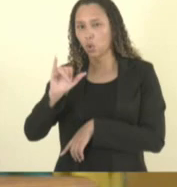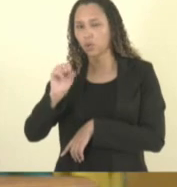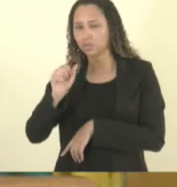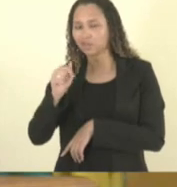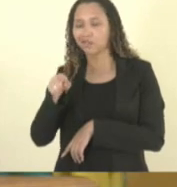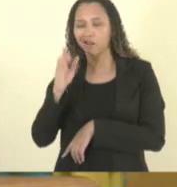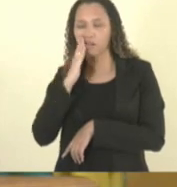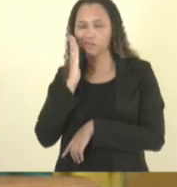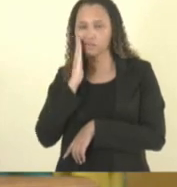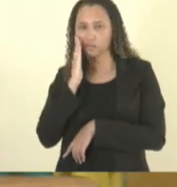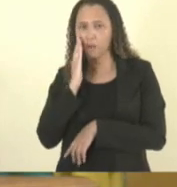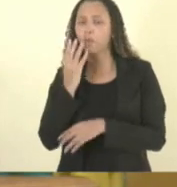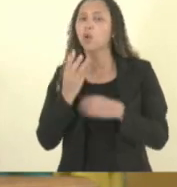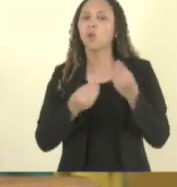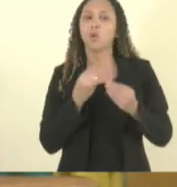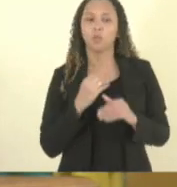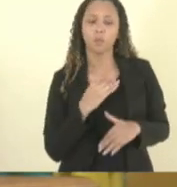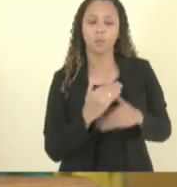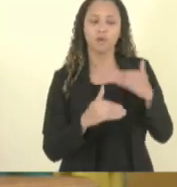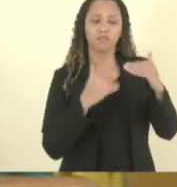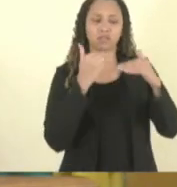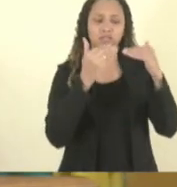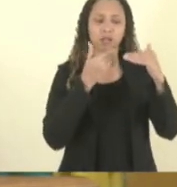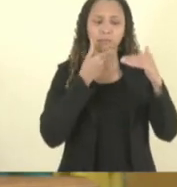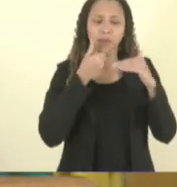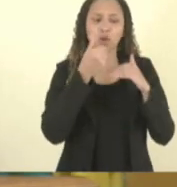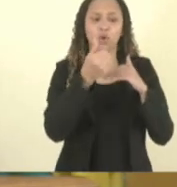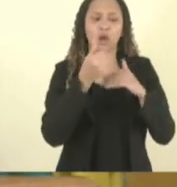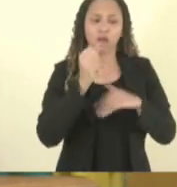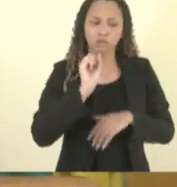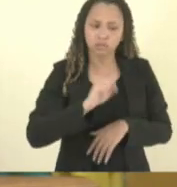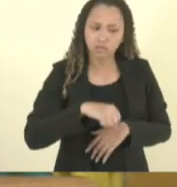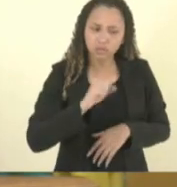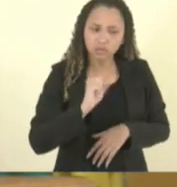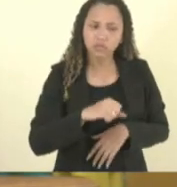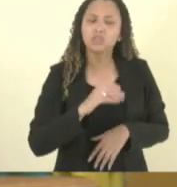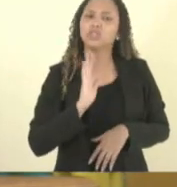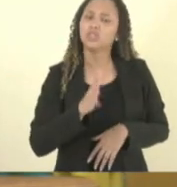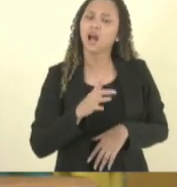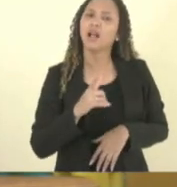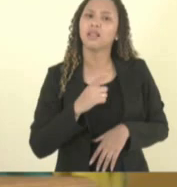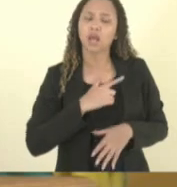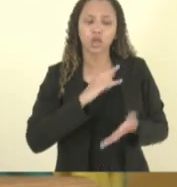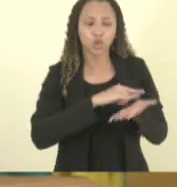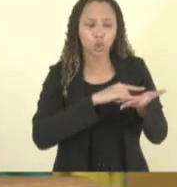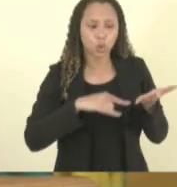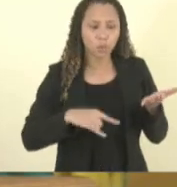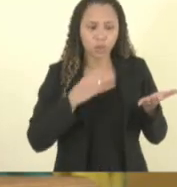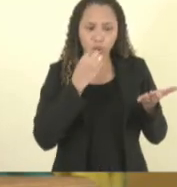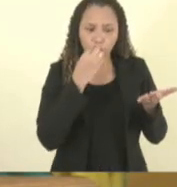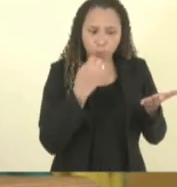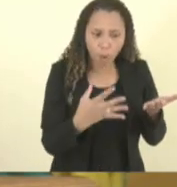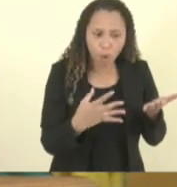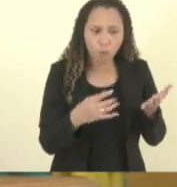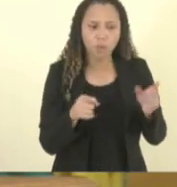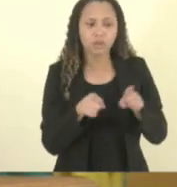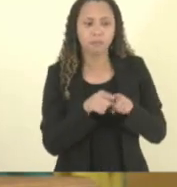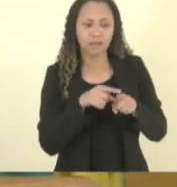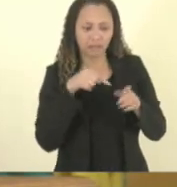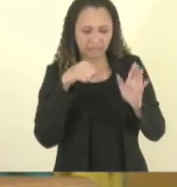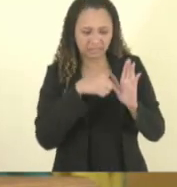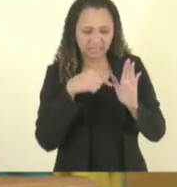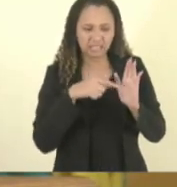tem avançado a gente tem avançado muito a gente tem implementado bons documentos boas orientações